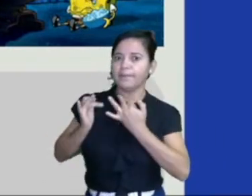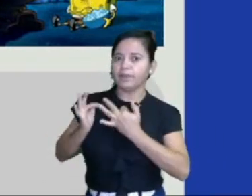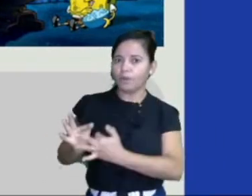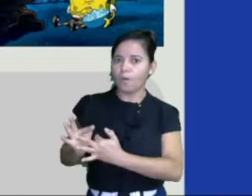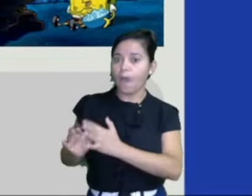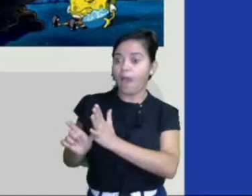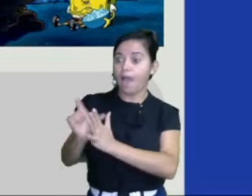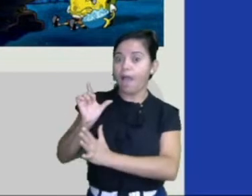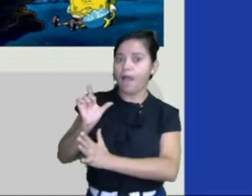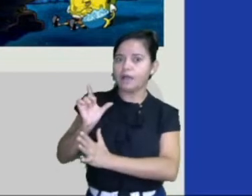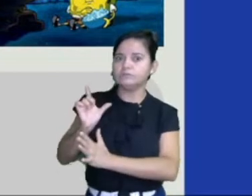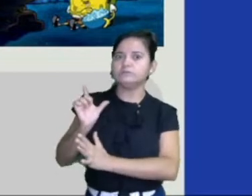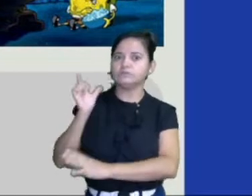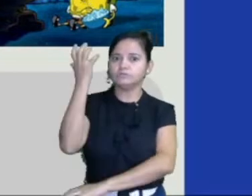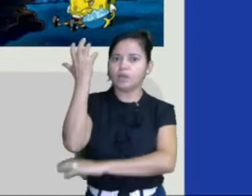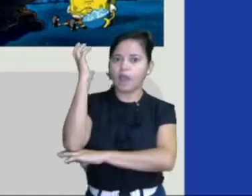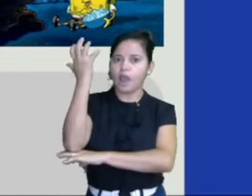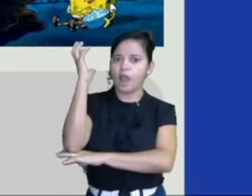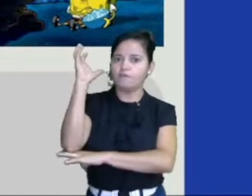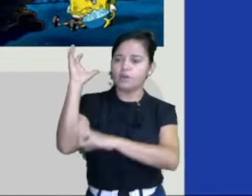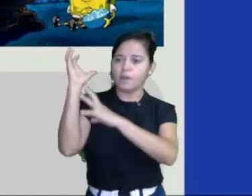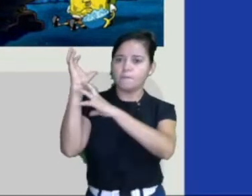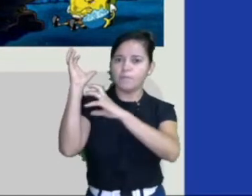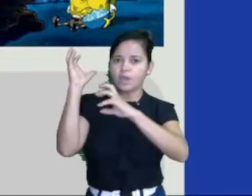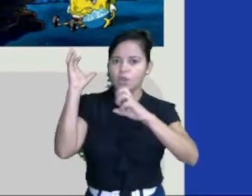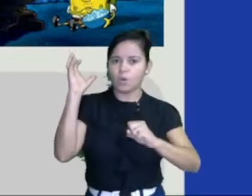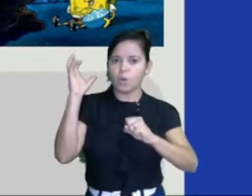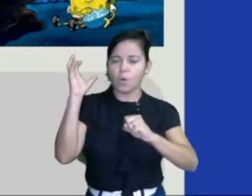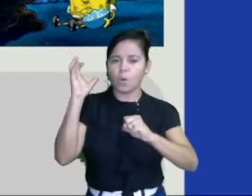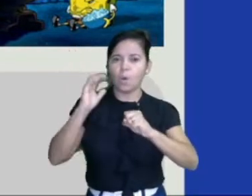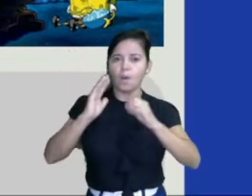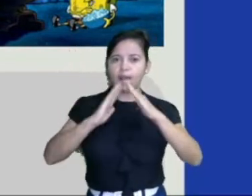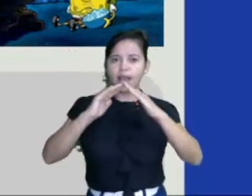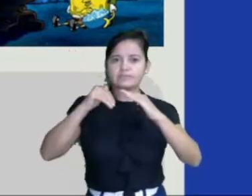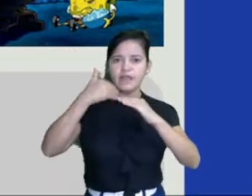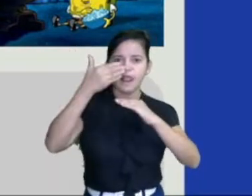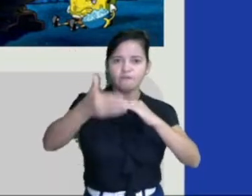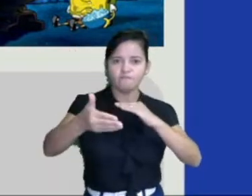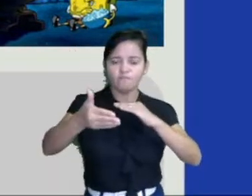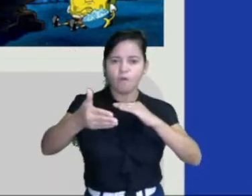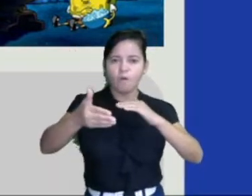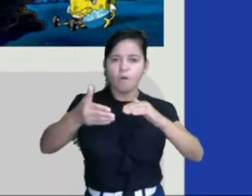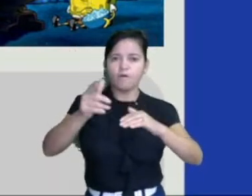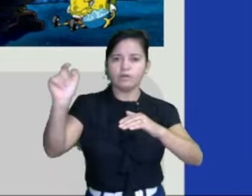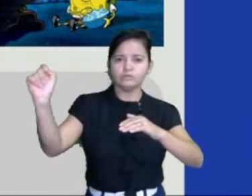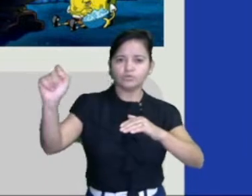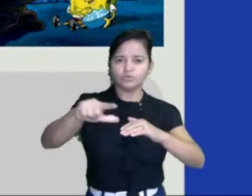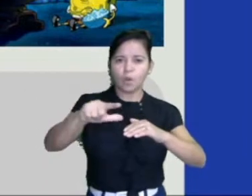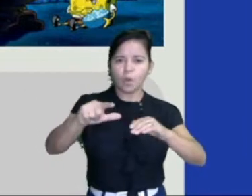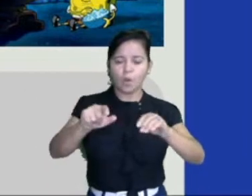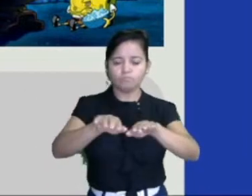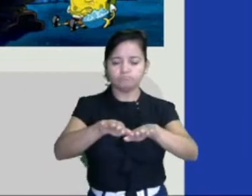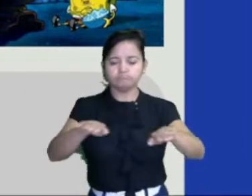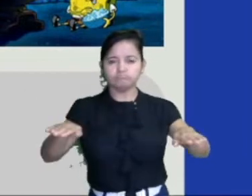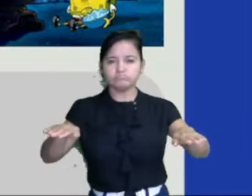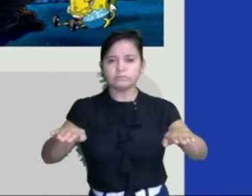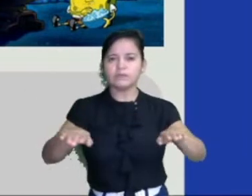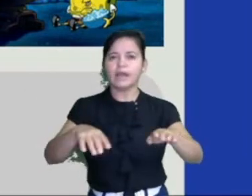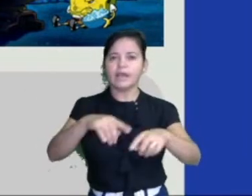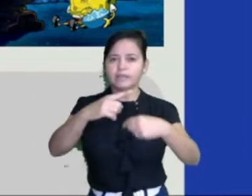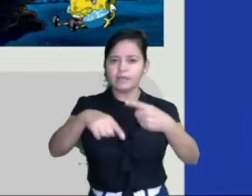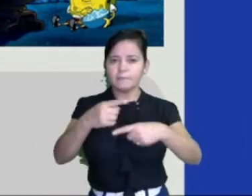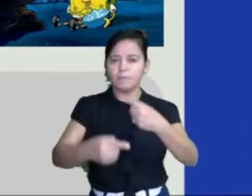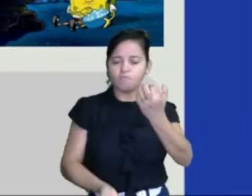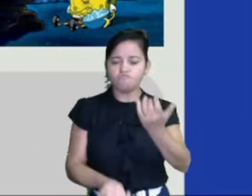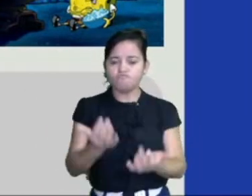o café foi colhido, ficou dias lá no quintal, secando e depois foi